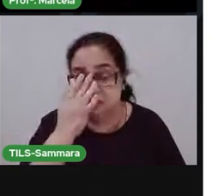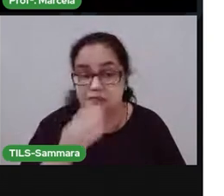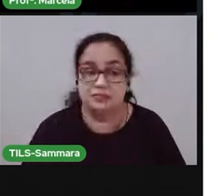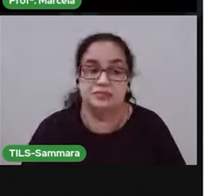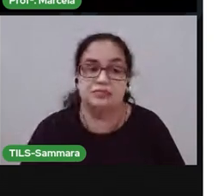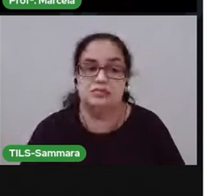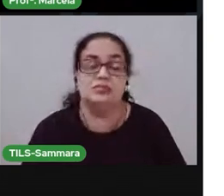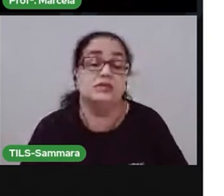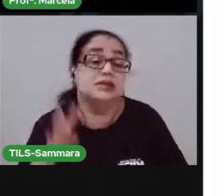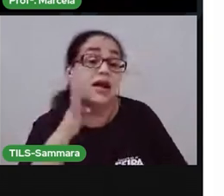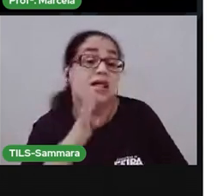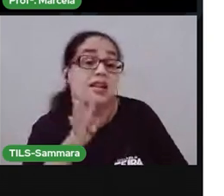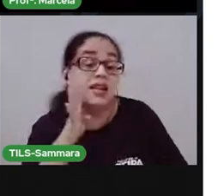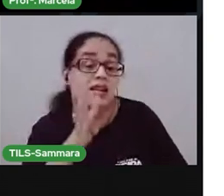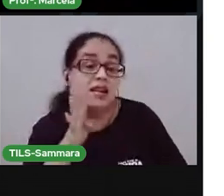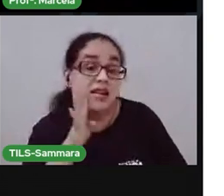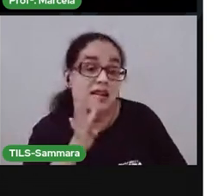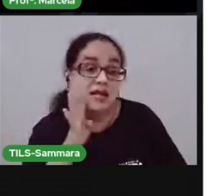Que legal!